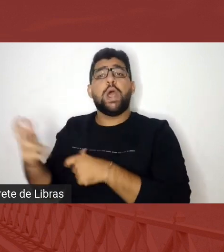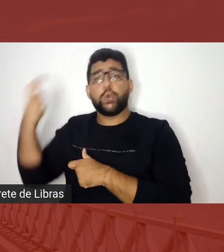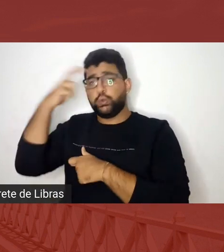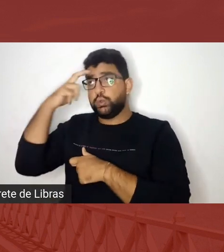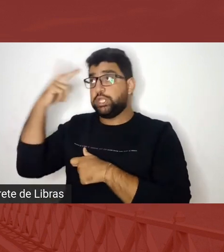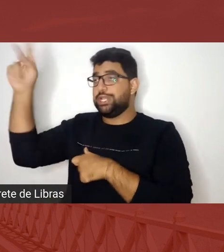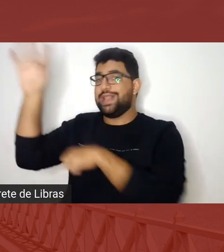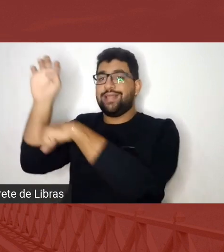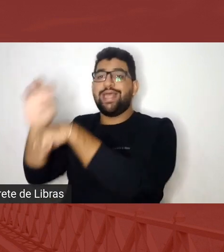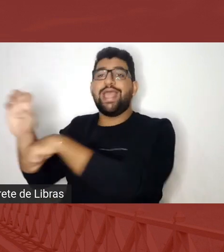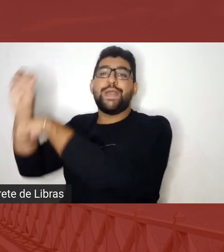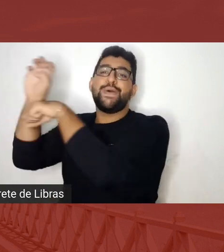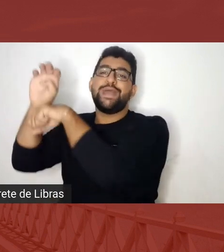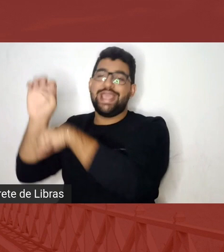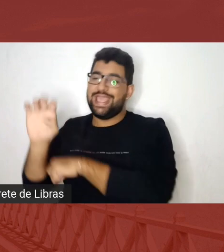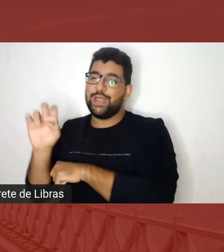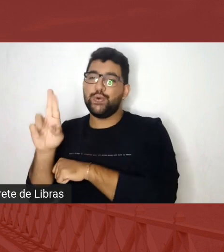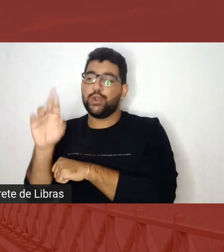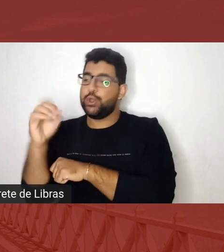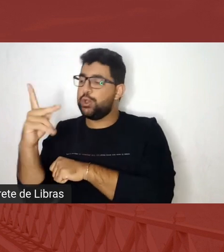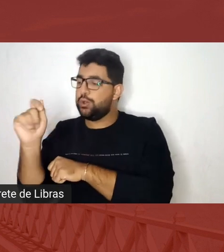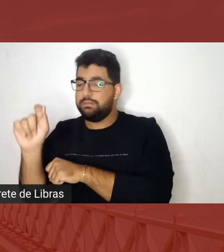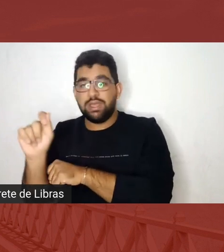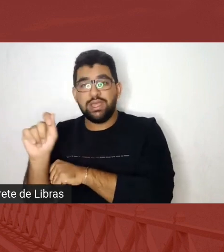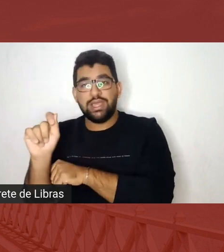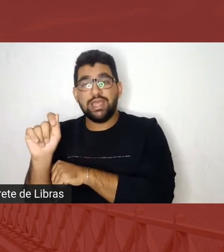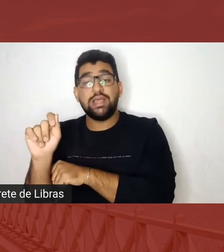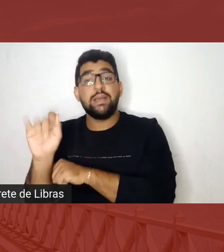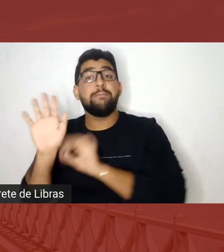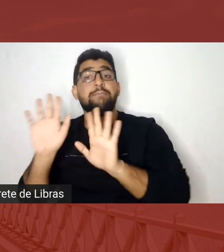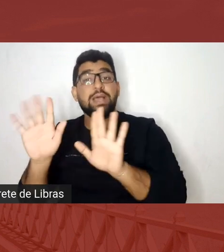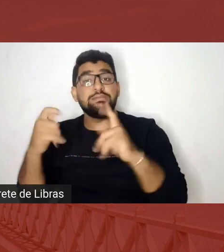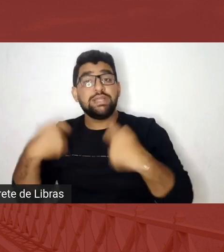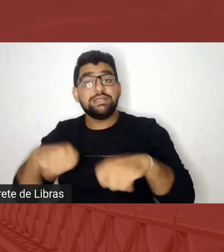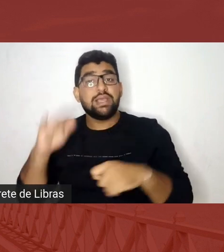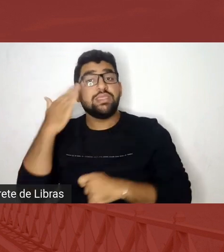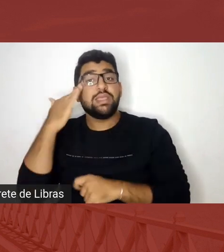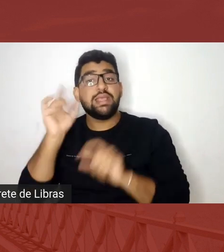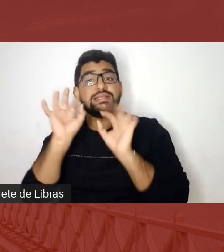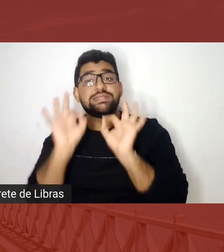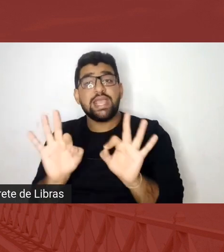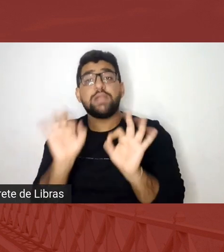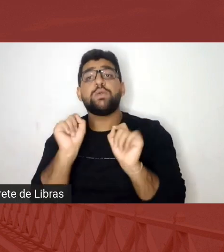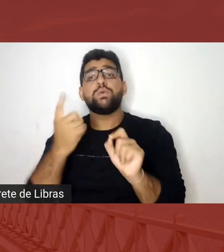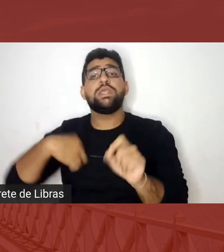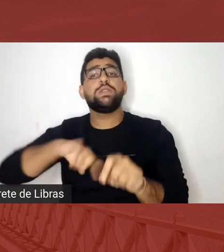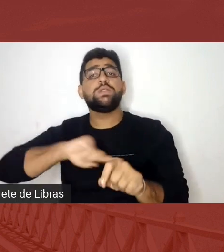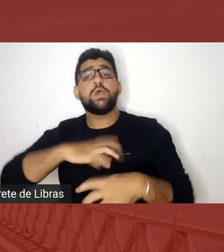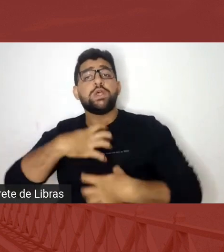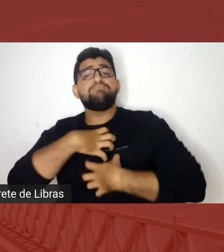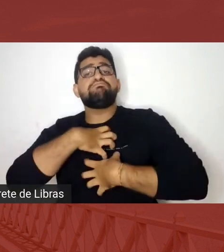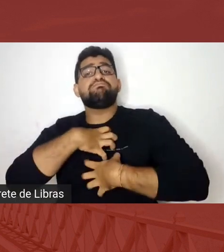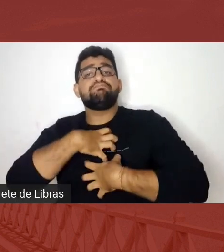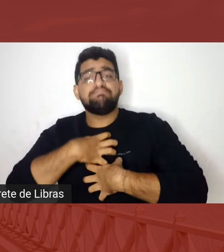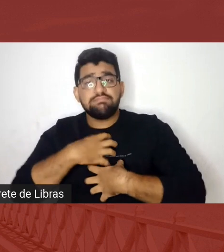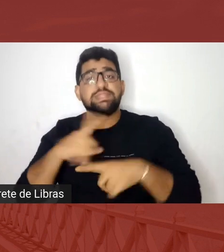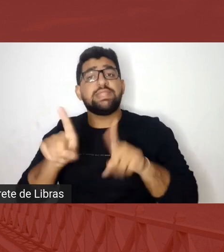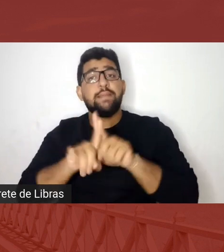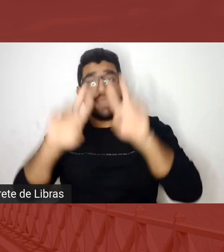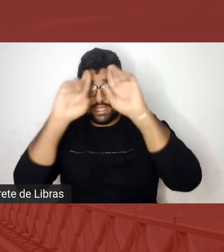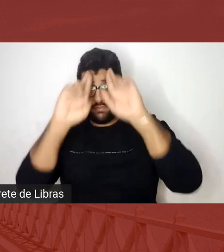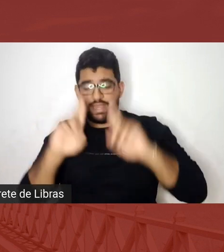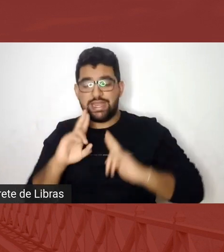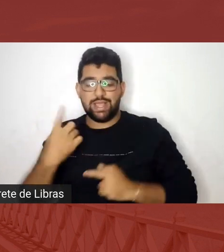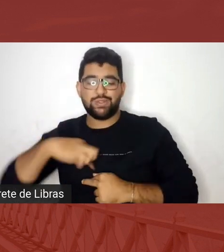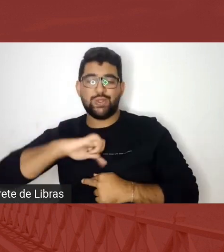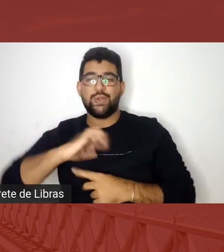ficar nem citando o que que o povo acha que é cultura, mas entender também o que que é cultura pra gente, o que que é arte pra gente, respeitar o que é arte pra gente, porque aí